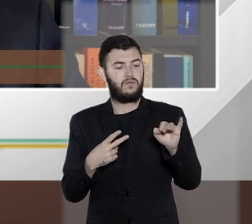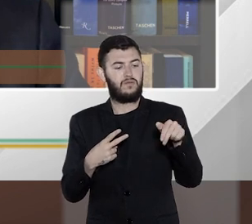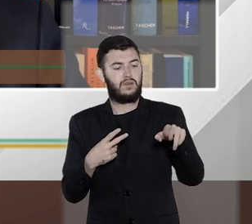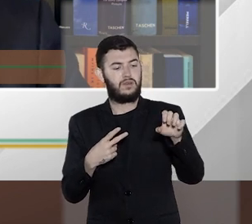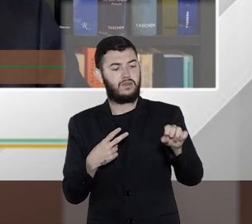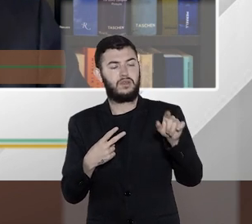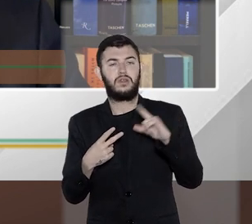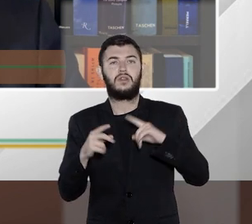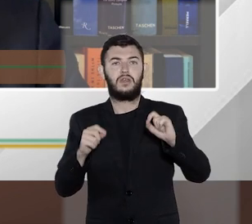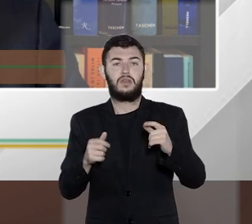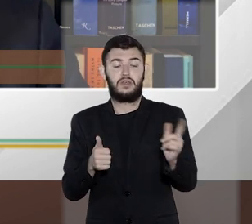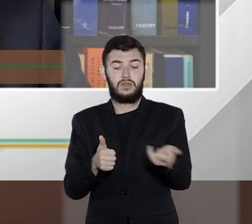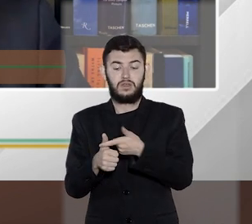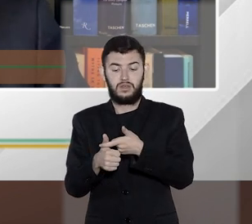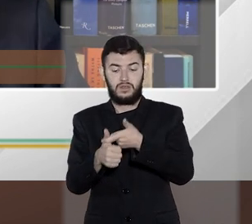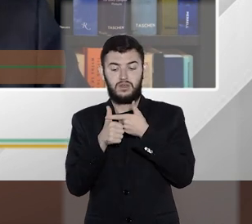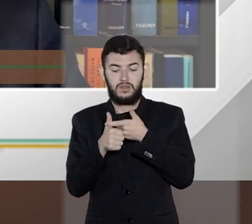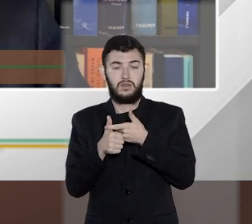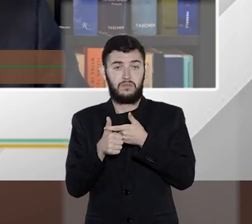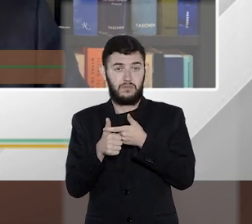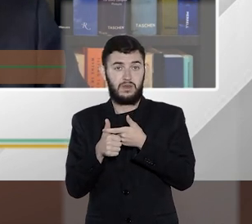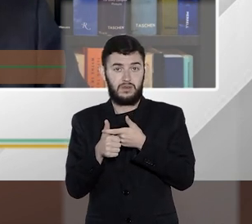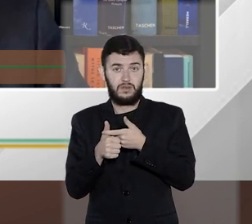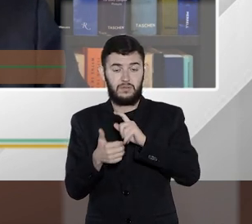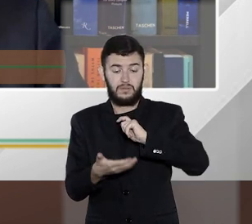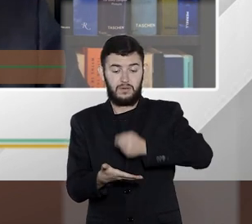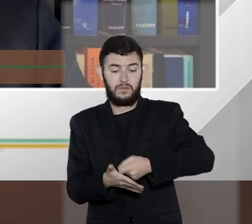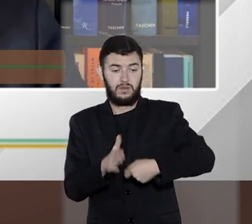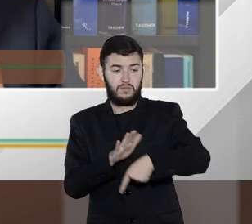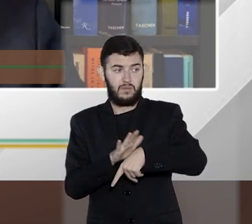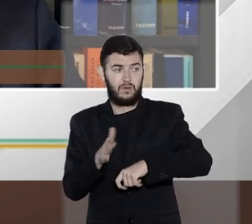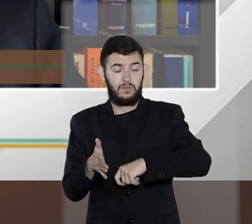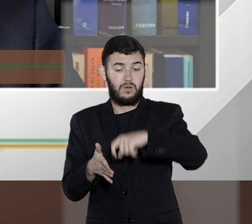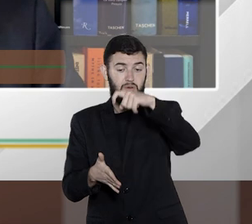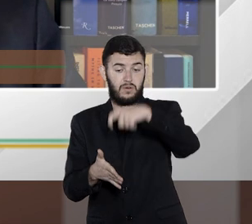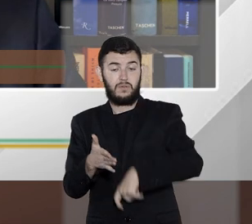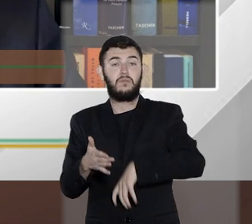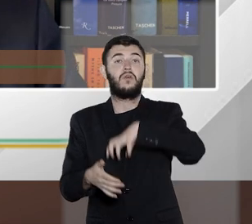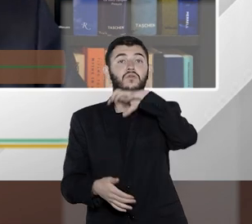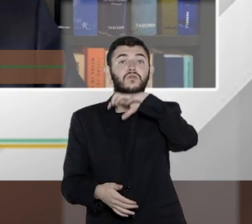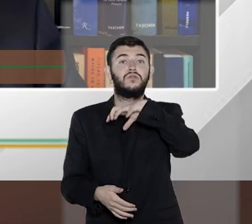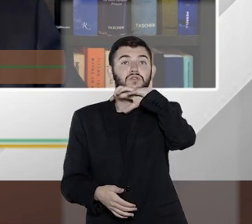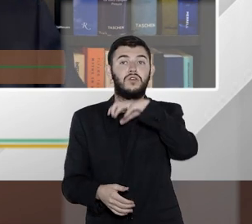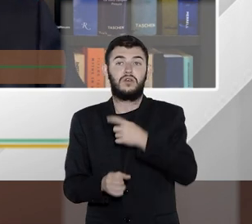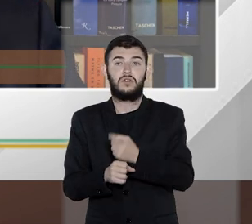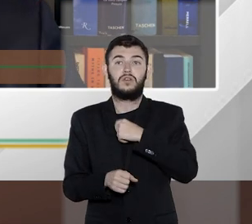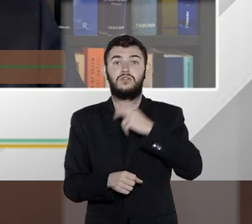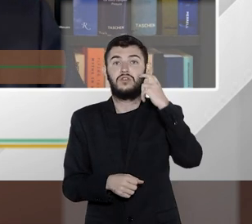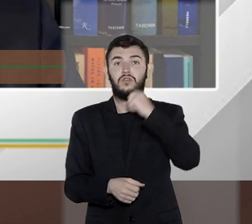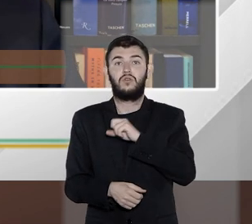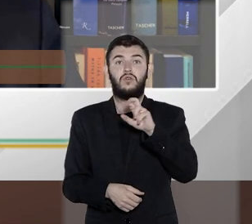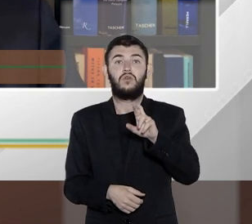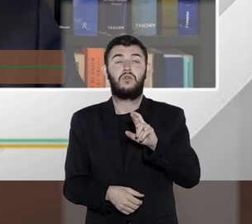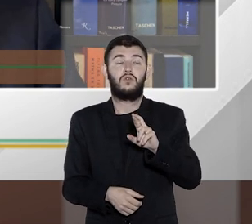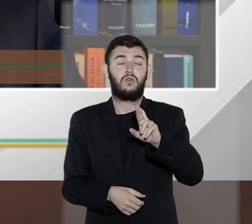despesa necessária para fins de imposto de renda lucro real. Então, eu acho que o STJ nesse sentido ele